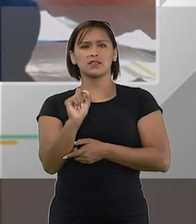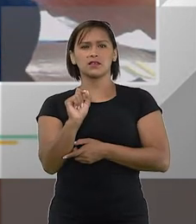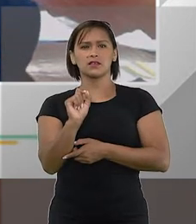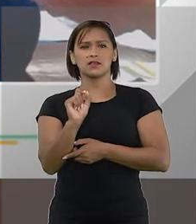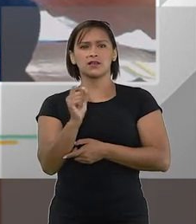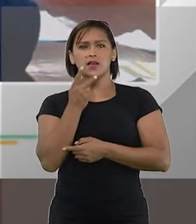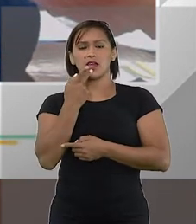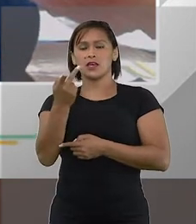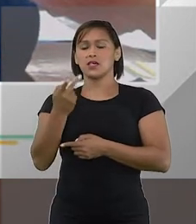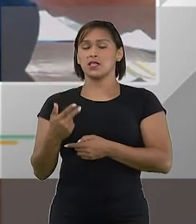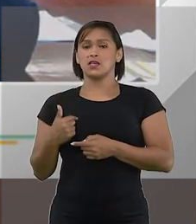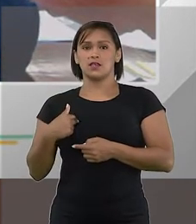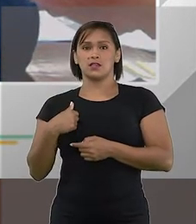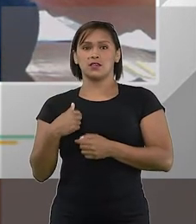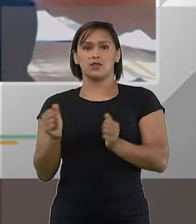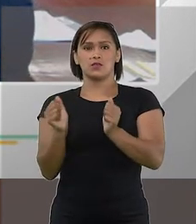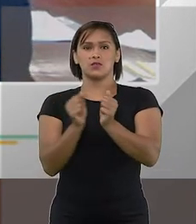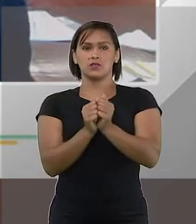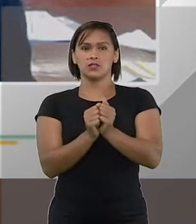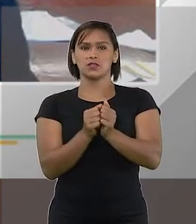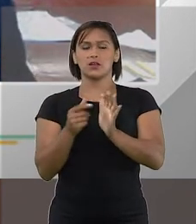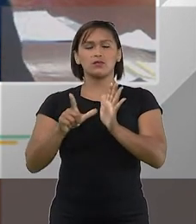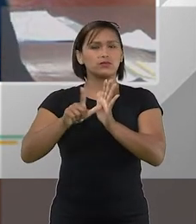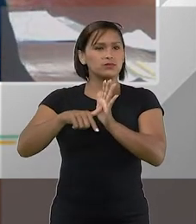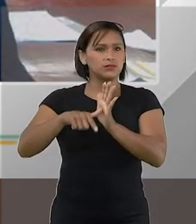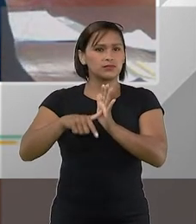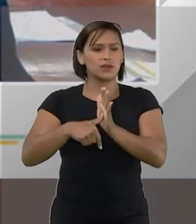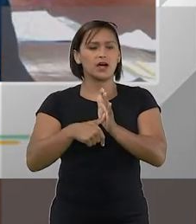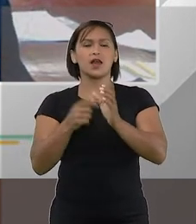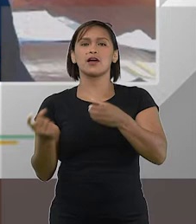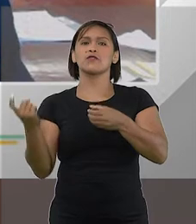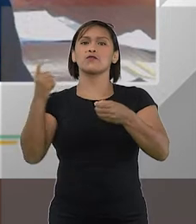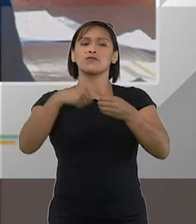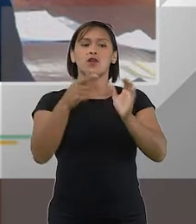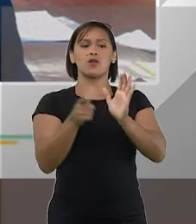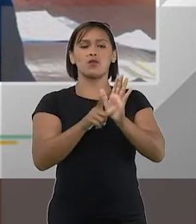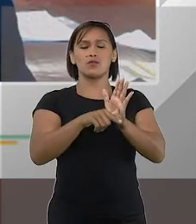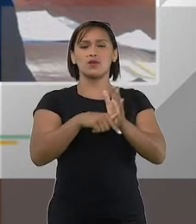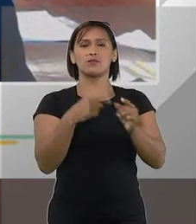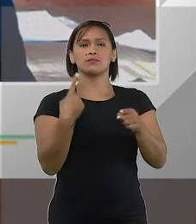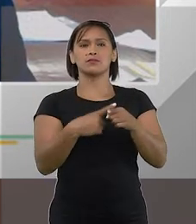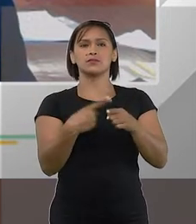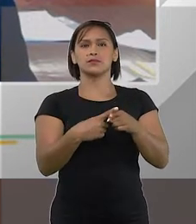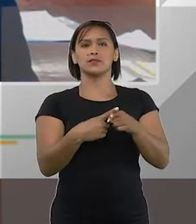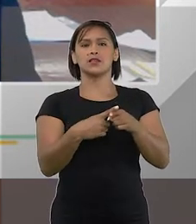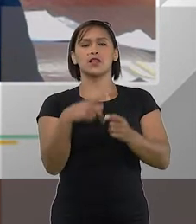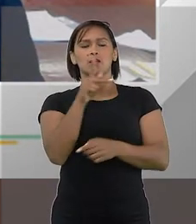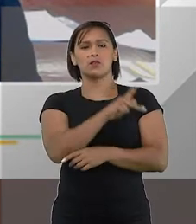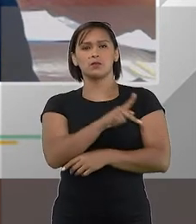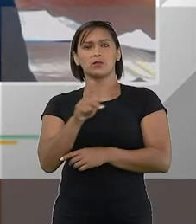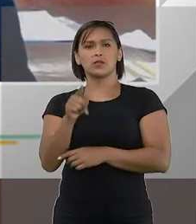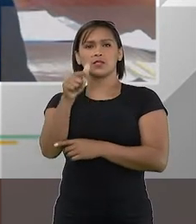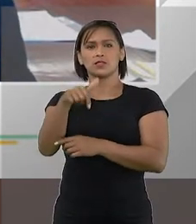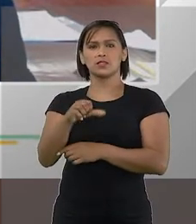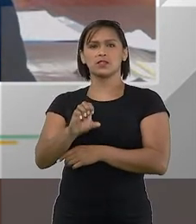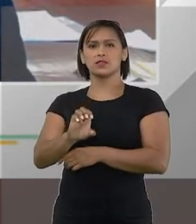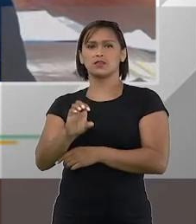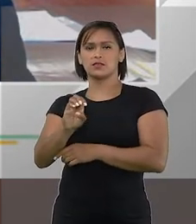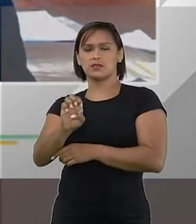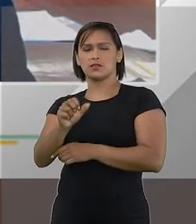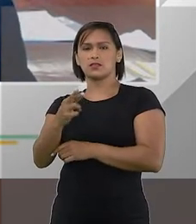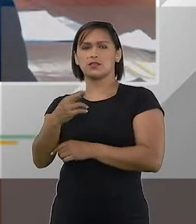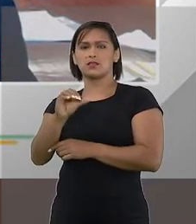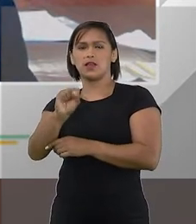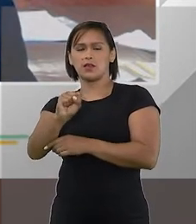nós estamos um tanto quanto atrasados e recuperamos esse atraso pelas mãos do presidente César